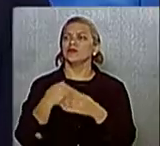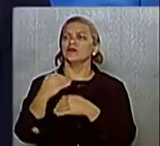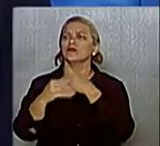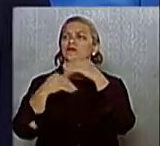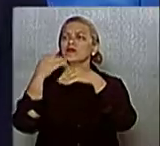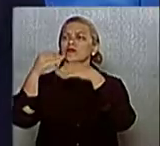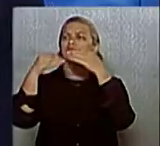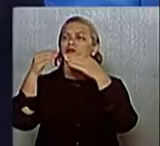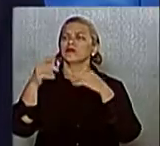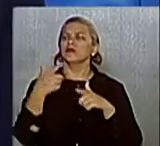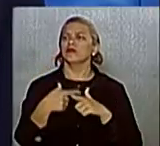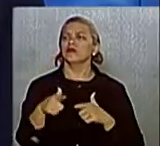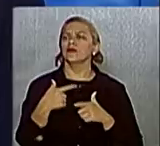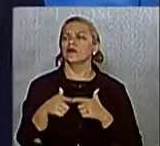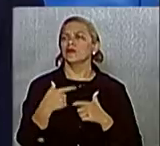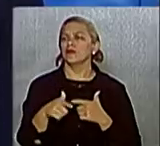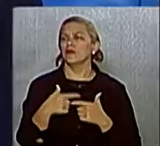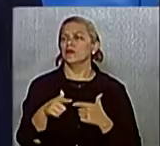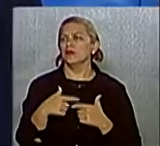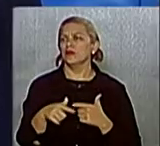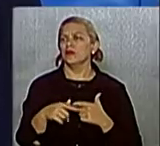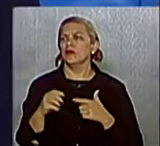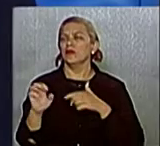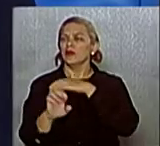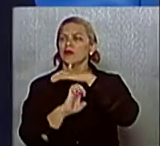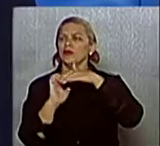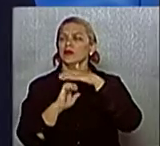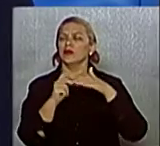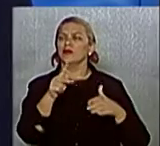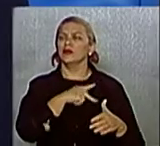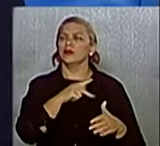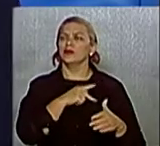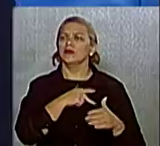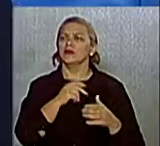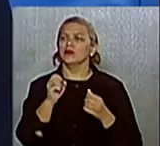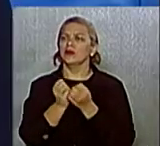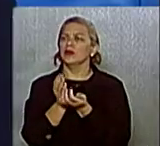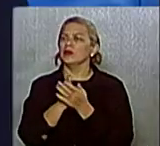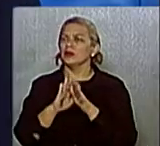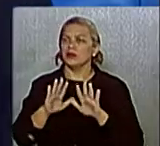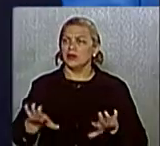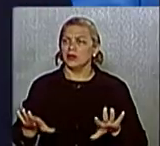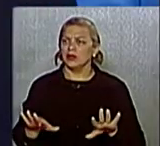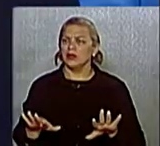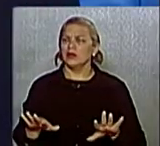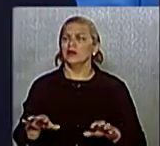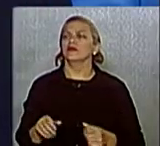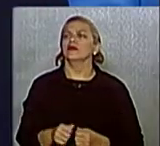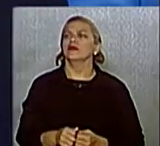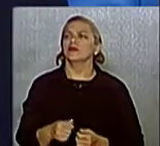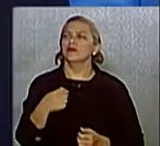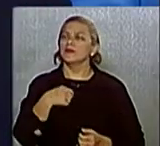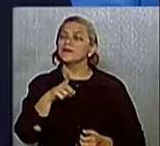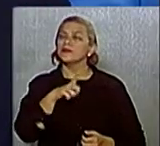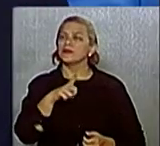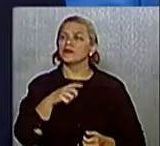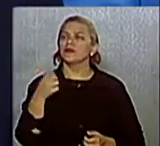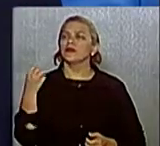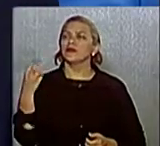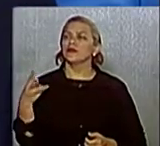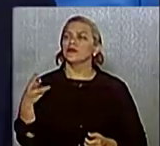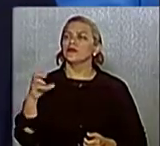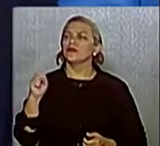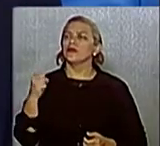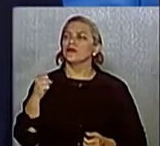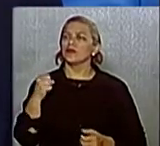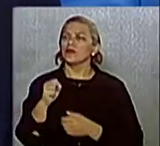A empresa privada sai do mercado rapidamente. Eu tenho 38 anos de experiência no mercado de